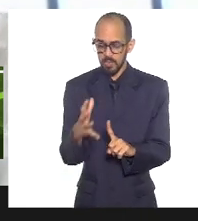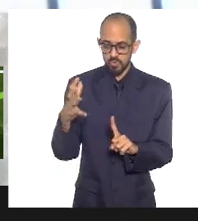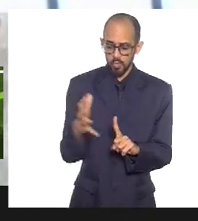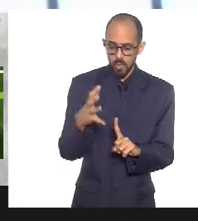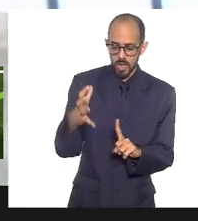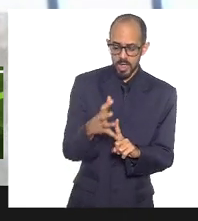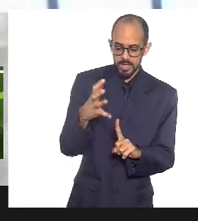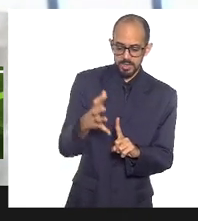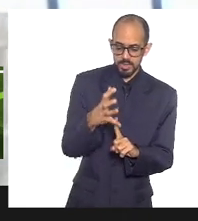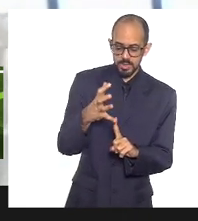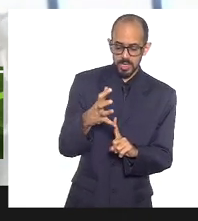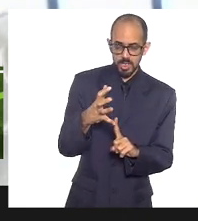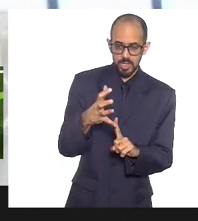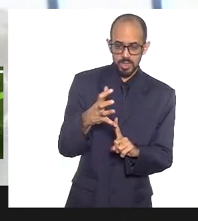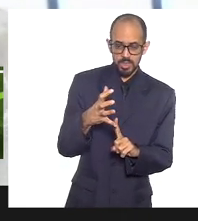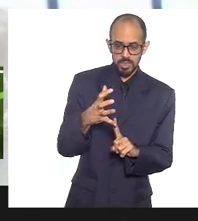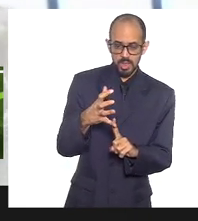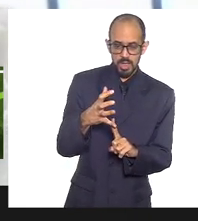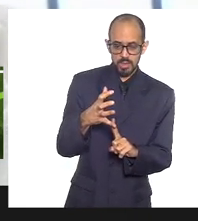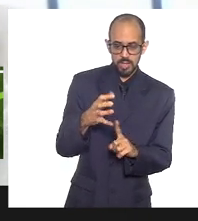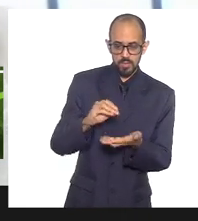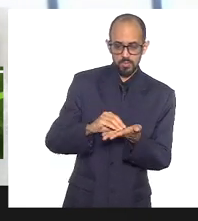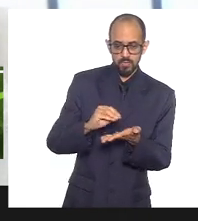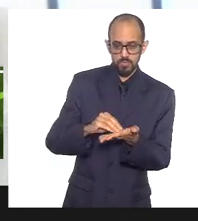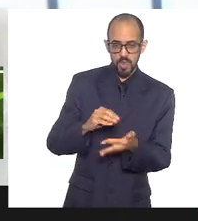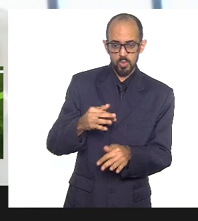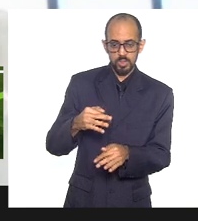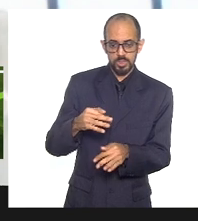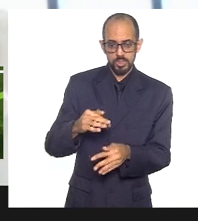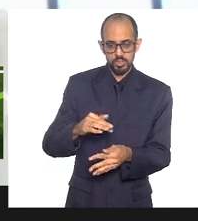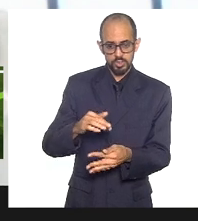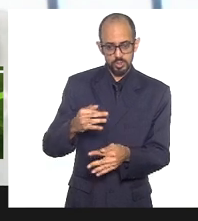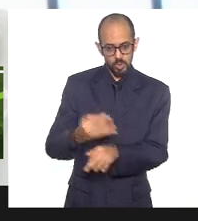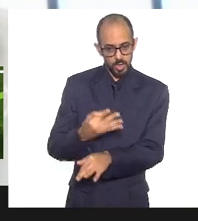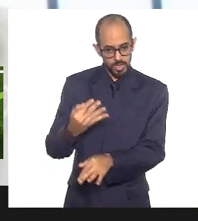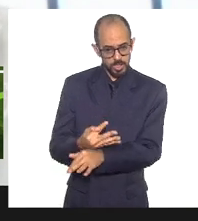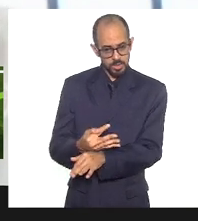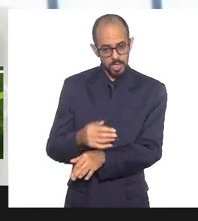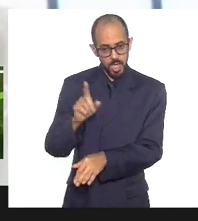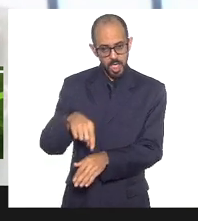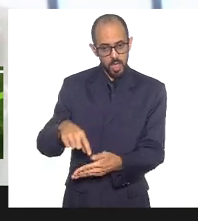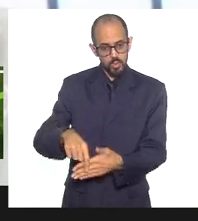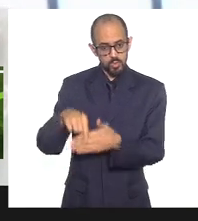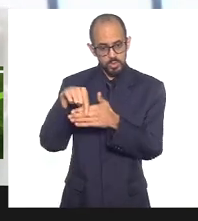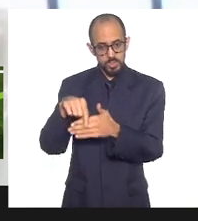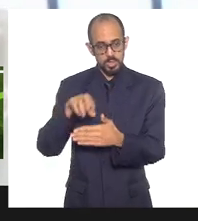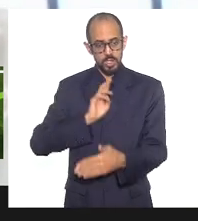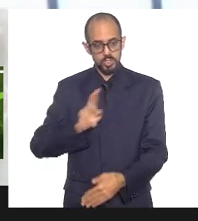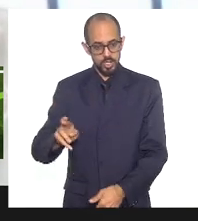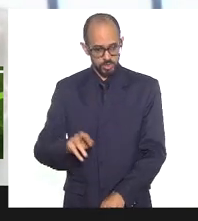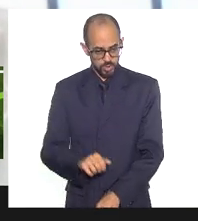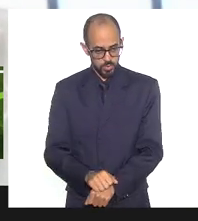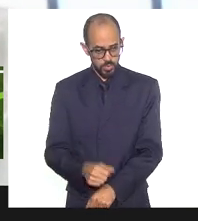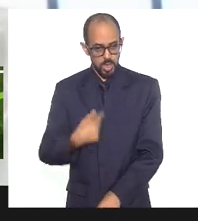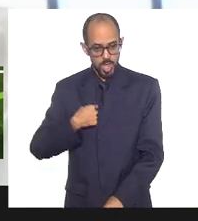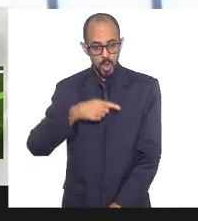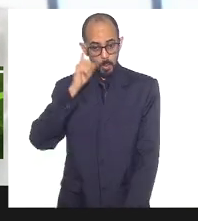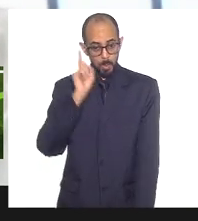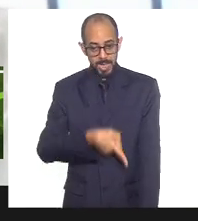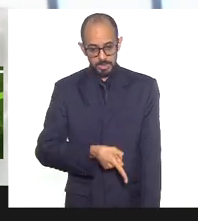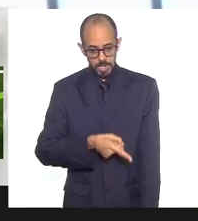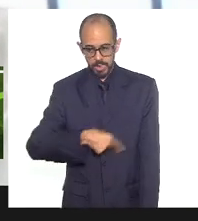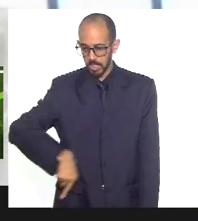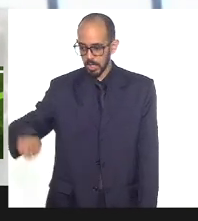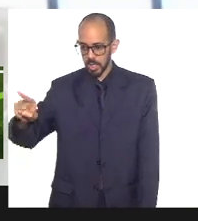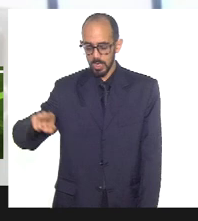falsa intolerância são os líderes religiosos. E eu mandei buscar, pedi para